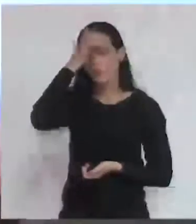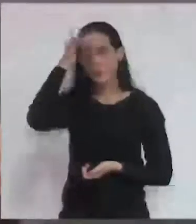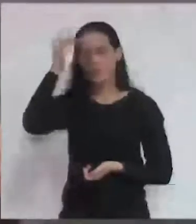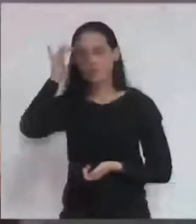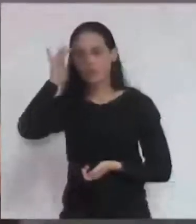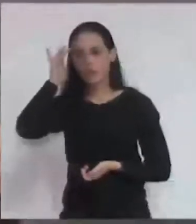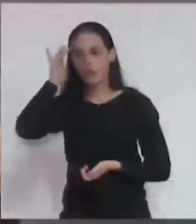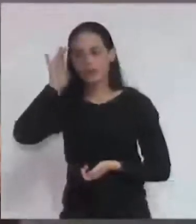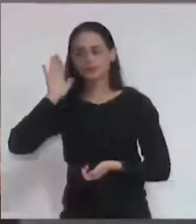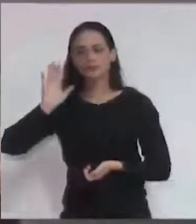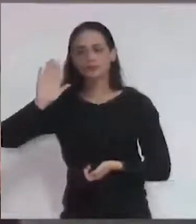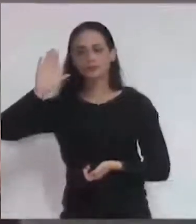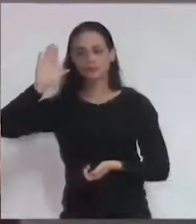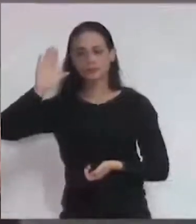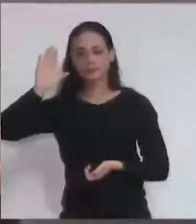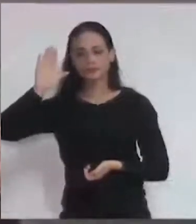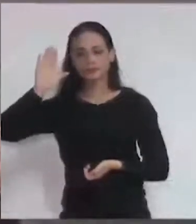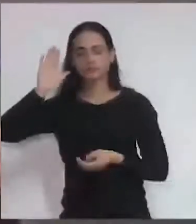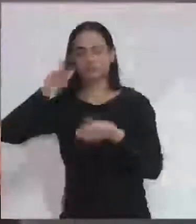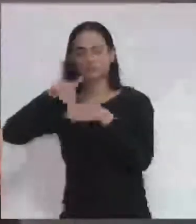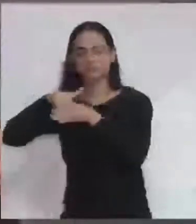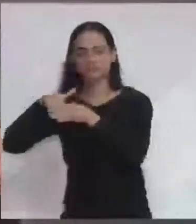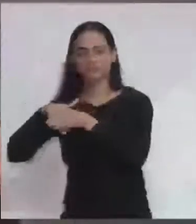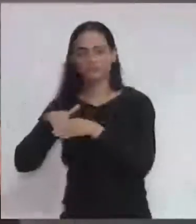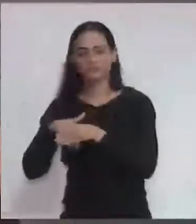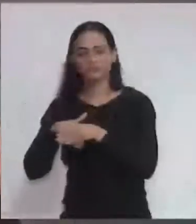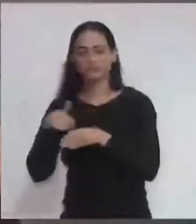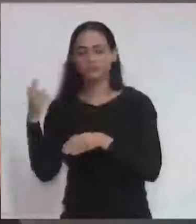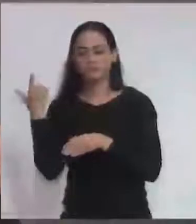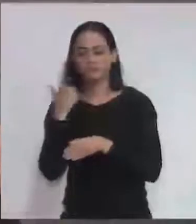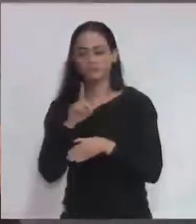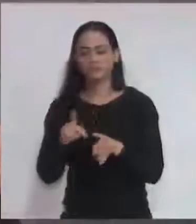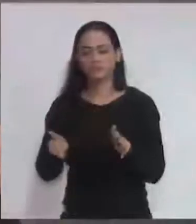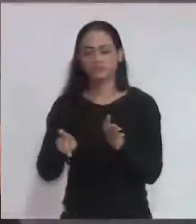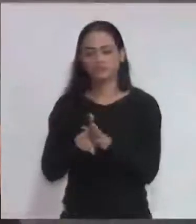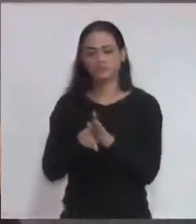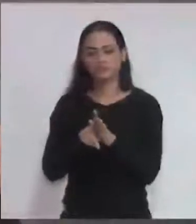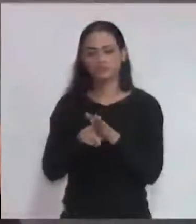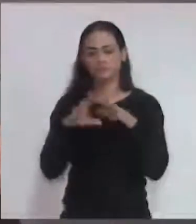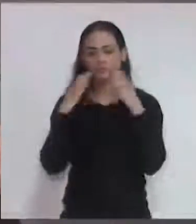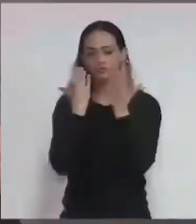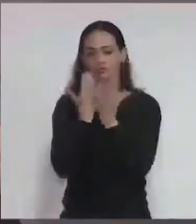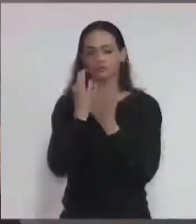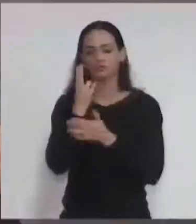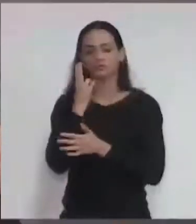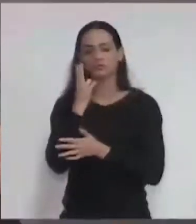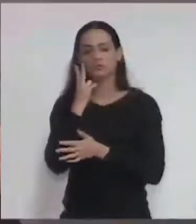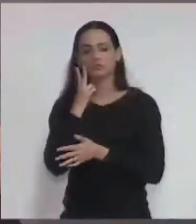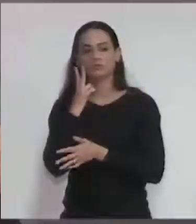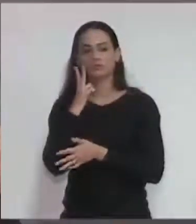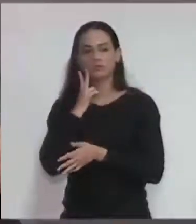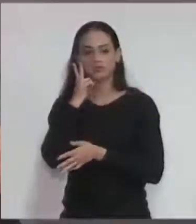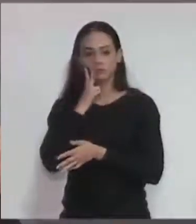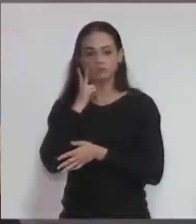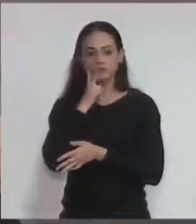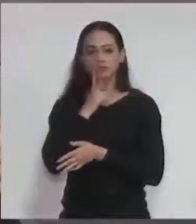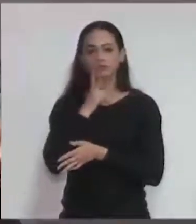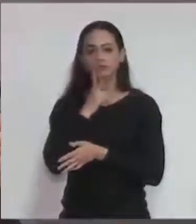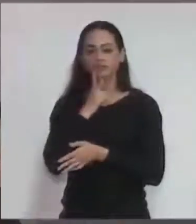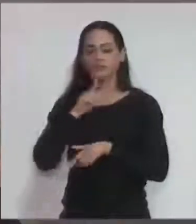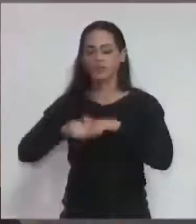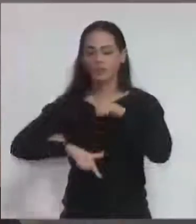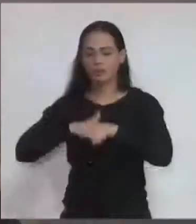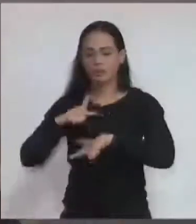desses três vereadores, trabalhar junto com a população e ajudar no